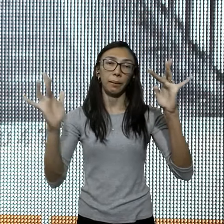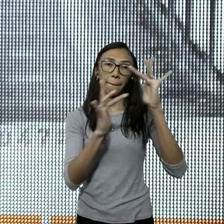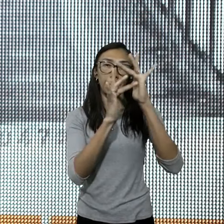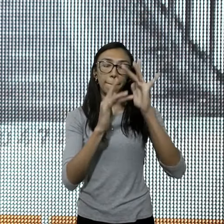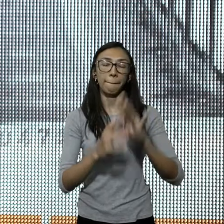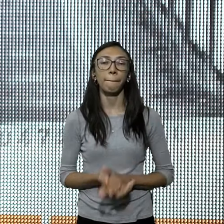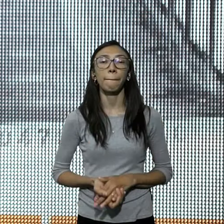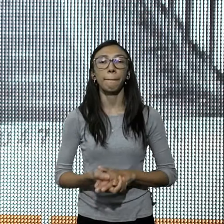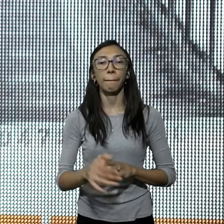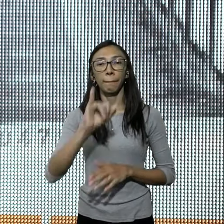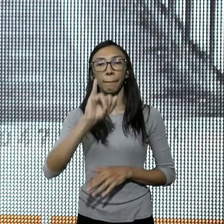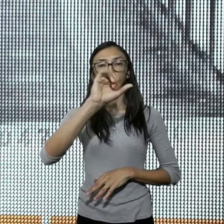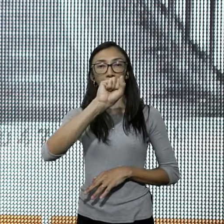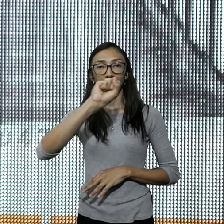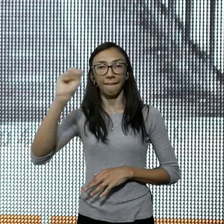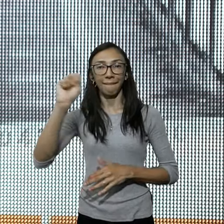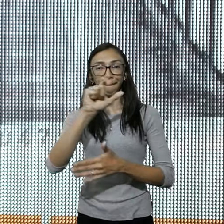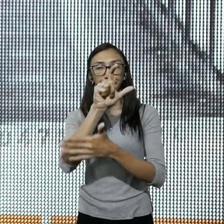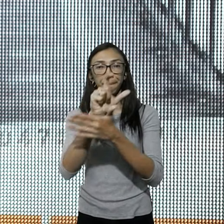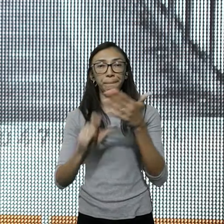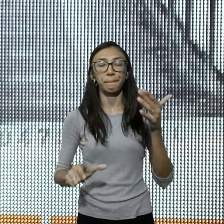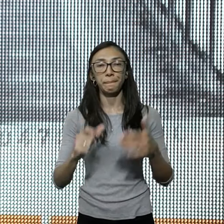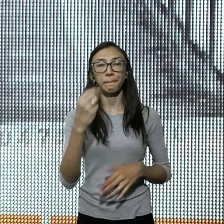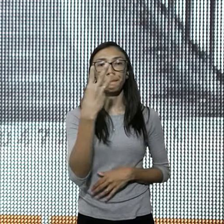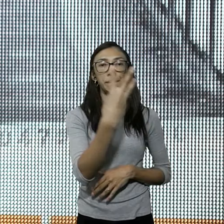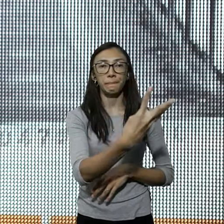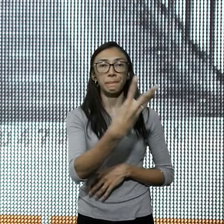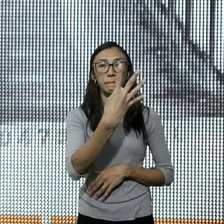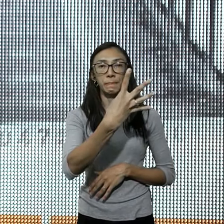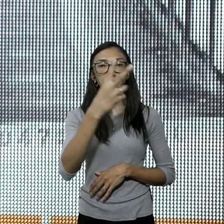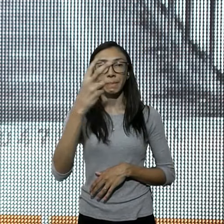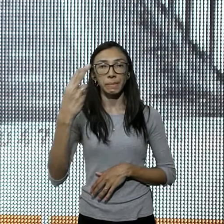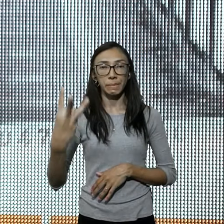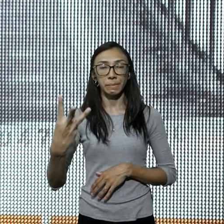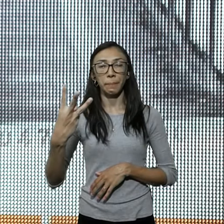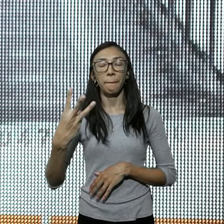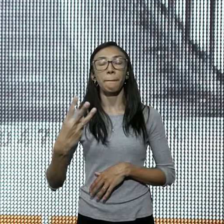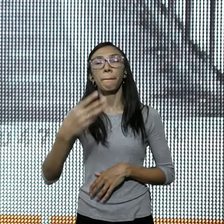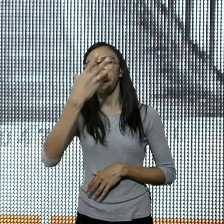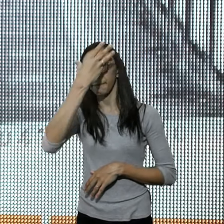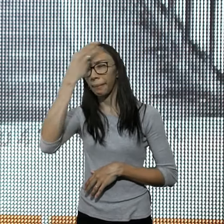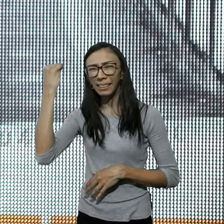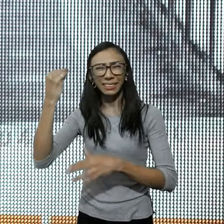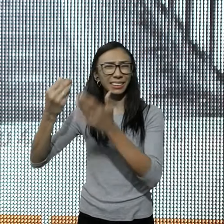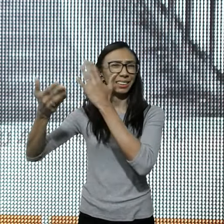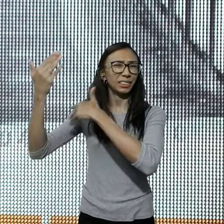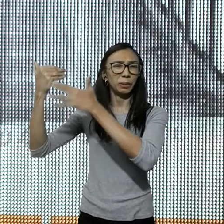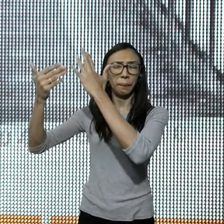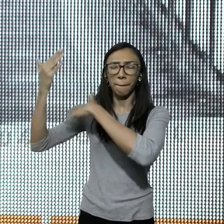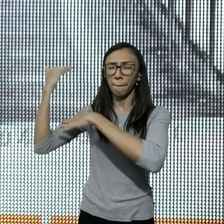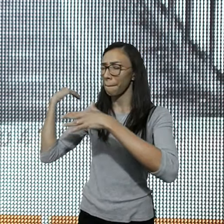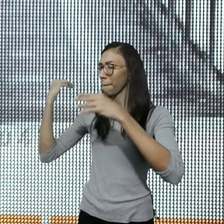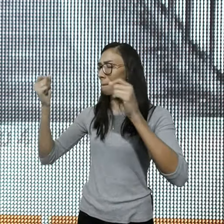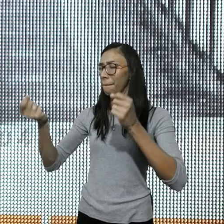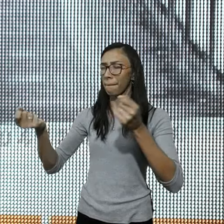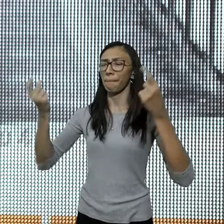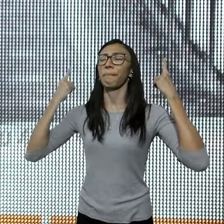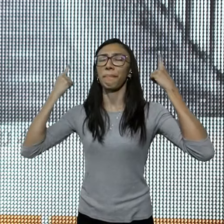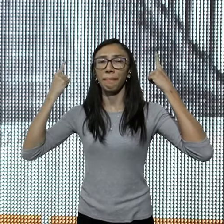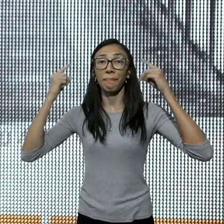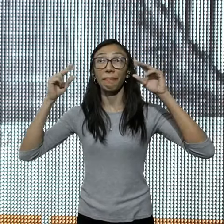Isaías 43, verso 18, um texto tão conhecido, diz, esqueçam o que se foi, não vivam no passado,